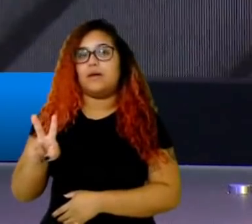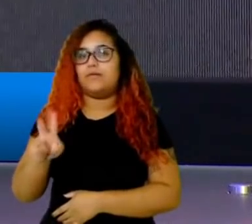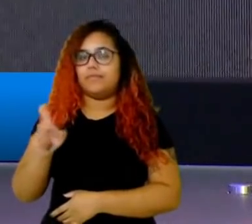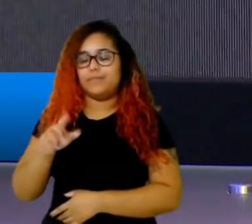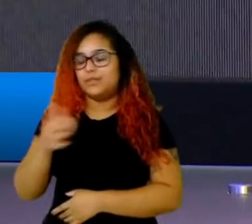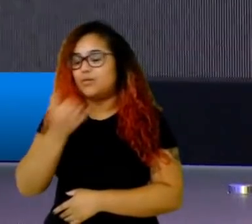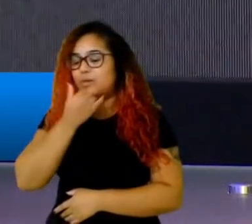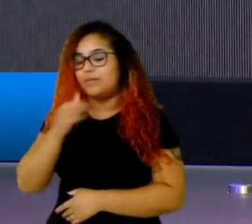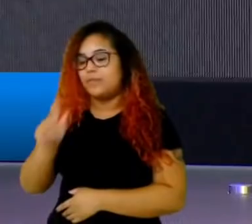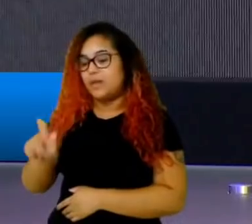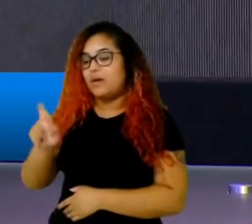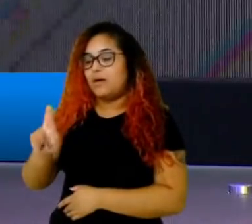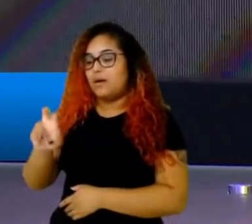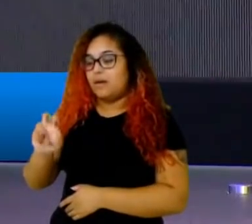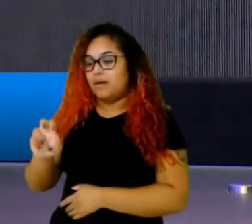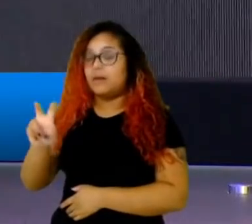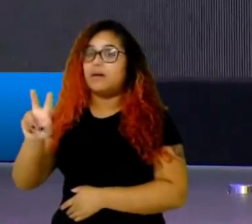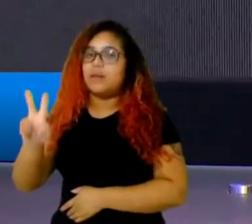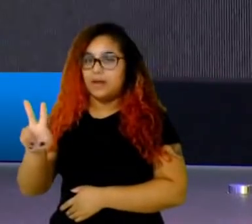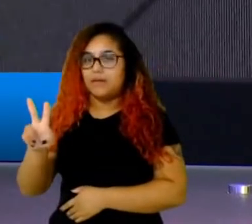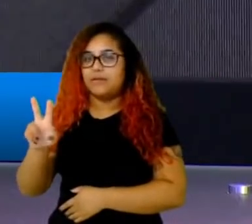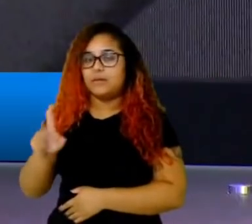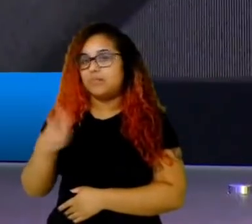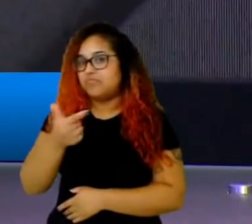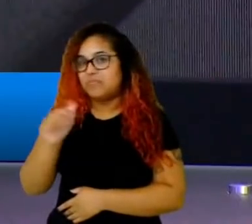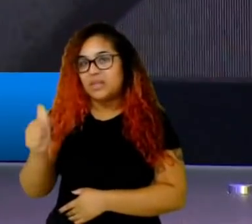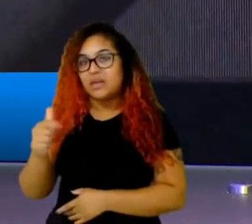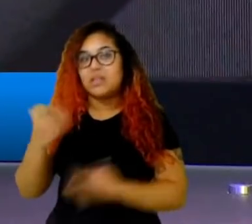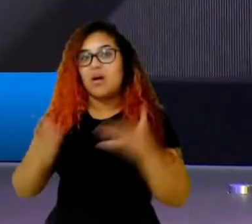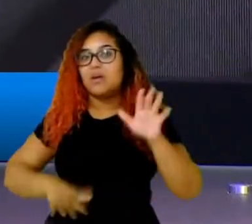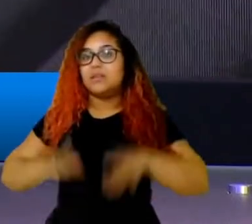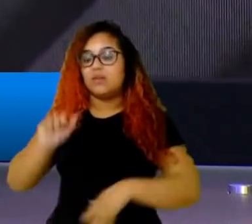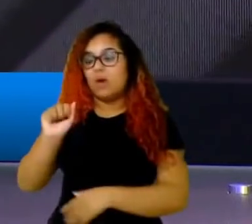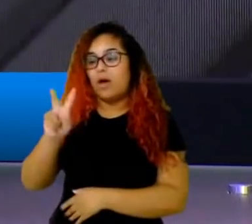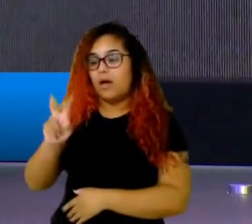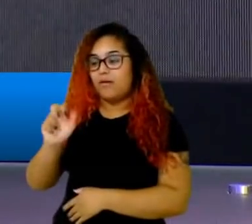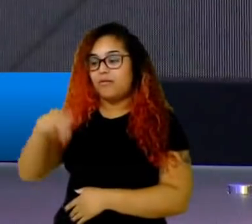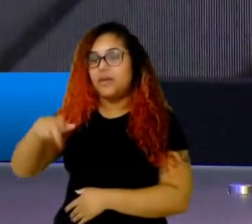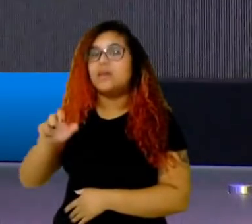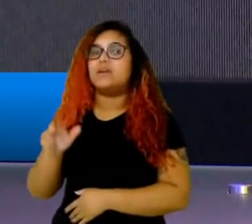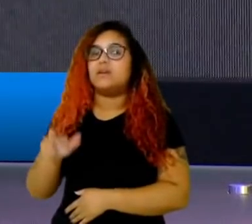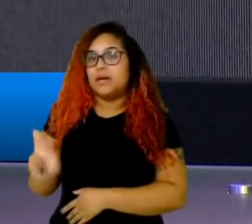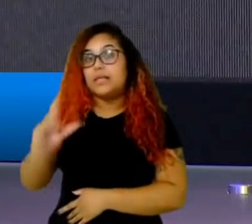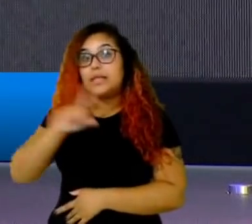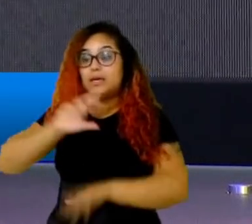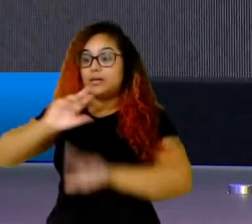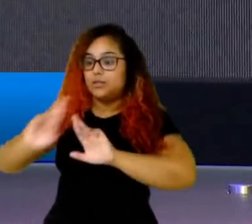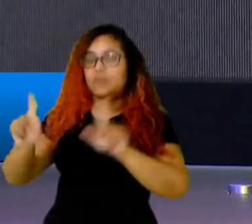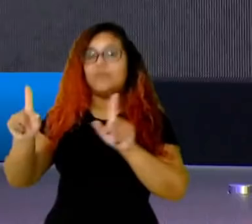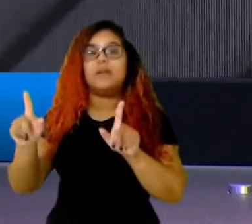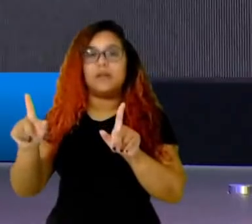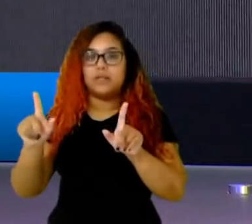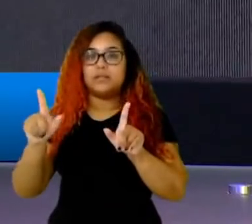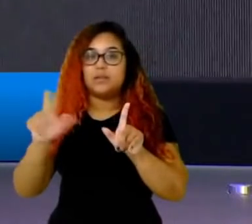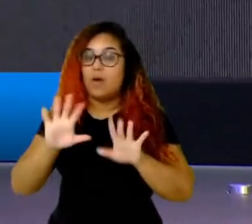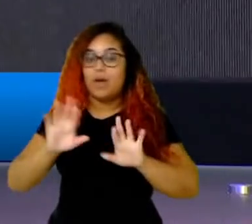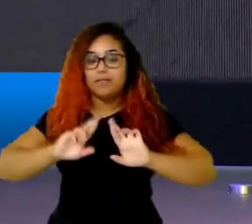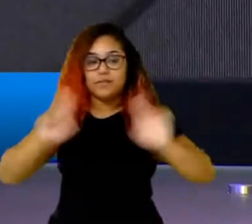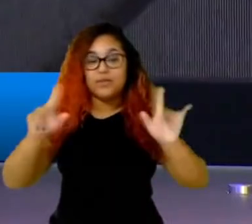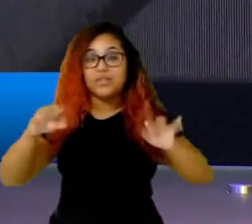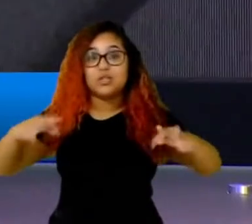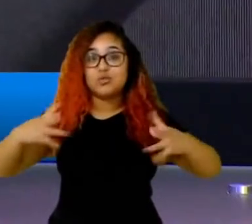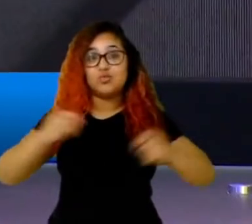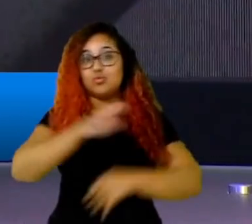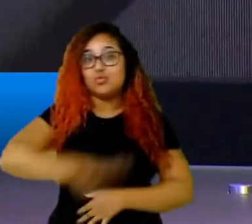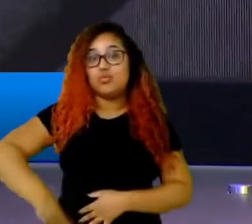vai fazer com o jogo gire em torno dele. Então, muda a dinâmica completamente do time inteiro. Então, assim, ter o Avenger jogando e se